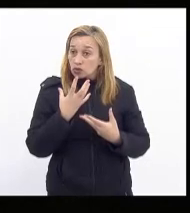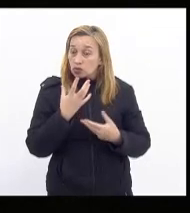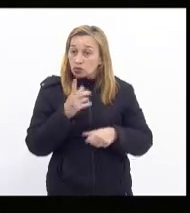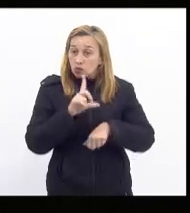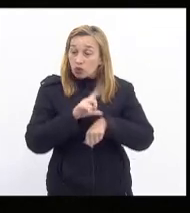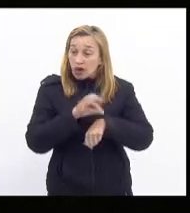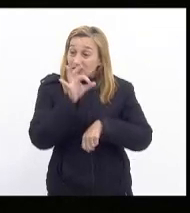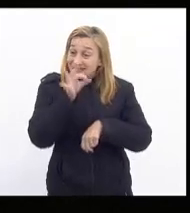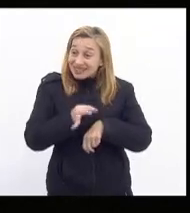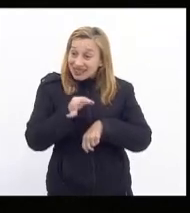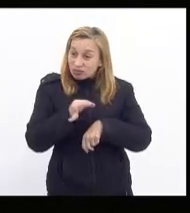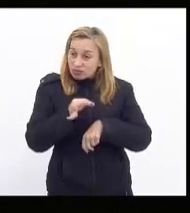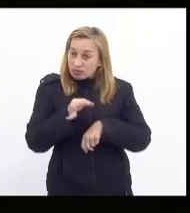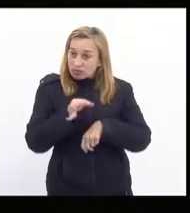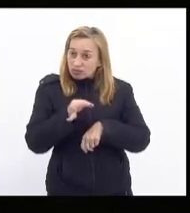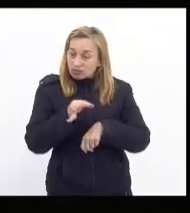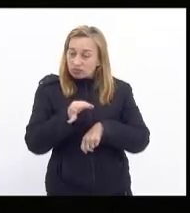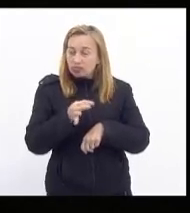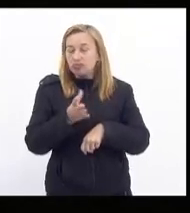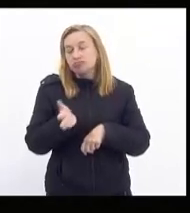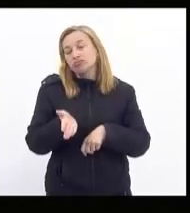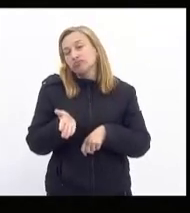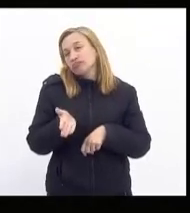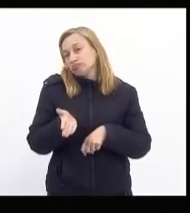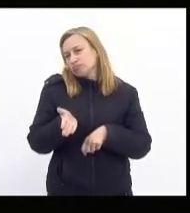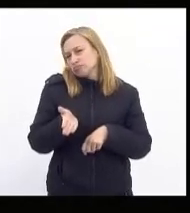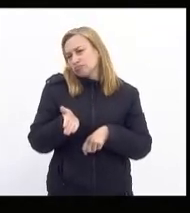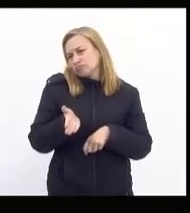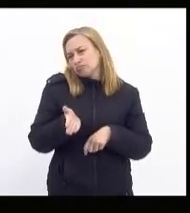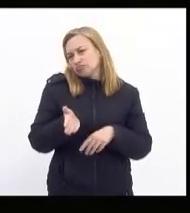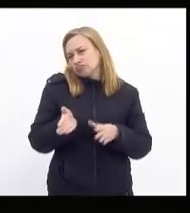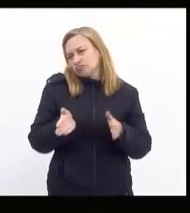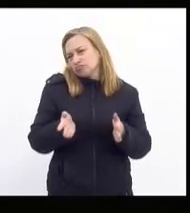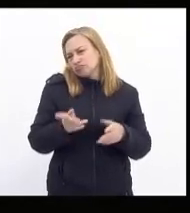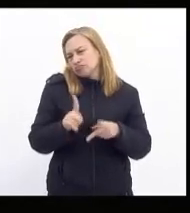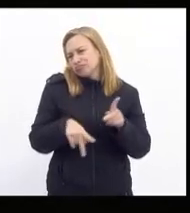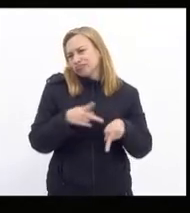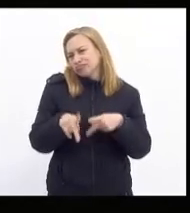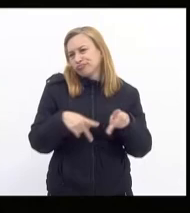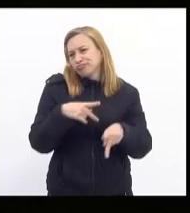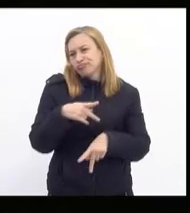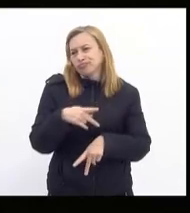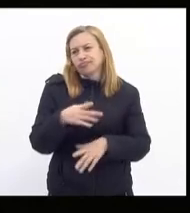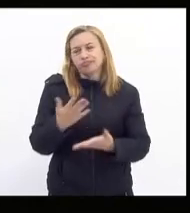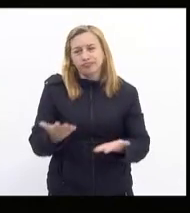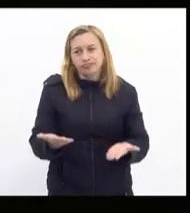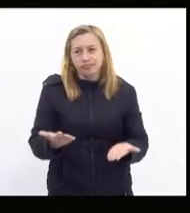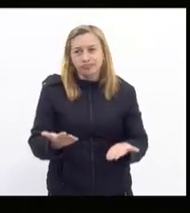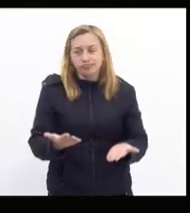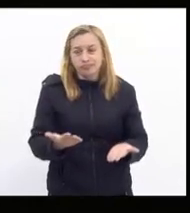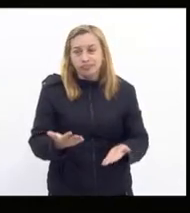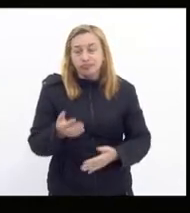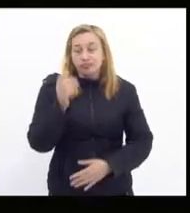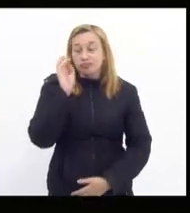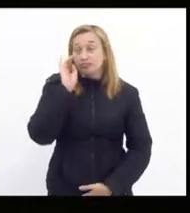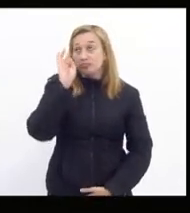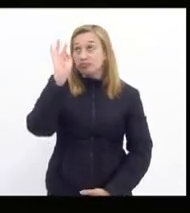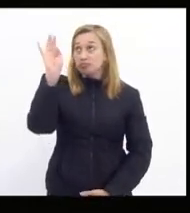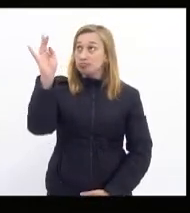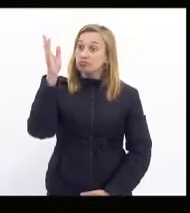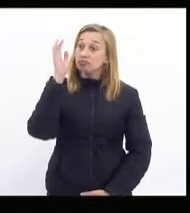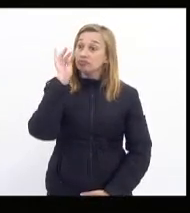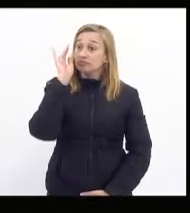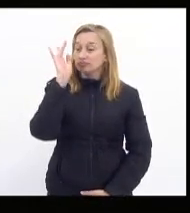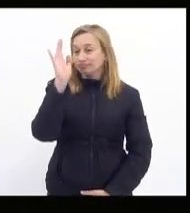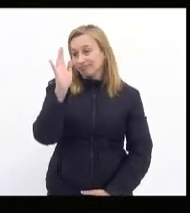isso daí para que para o cidadão e a cidadão fluminense é puro sonho puro